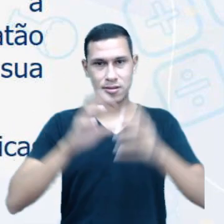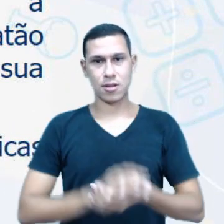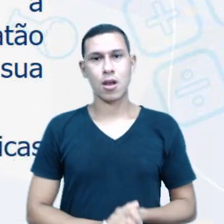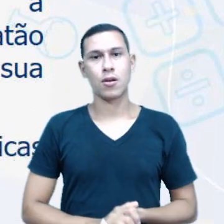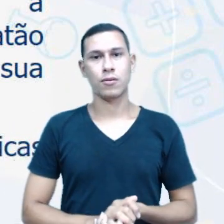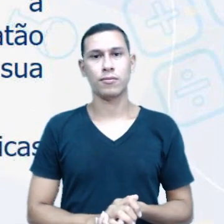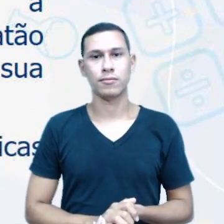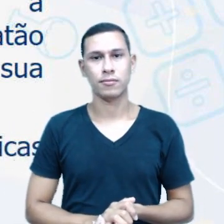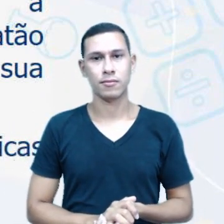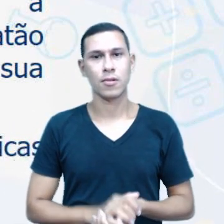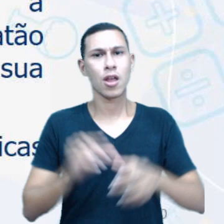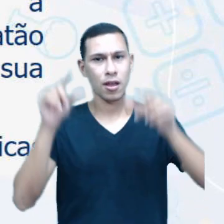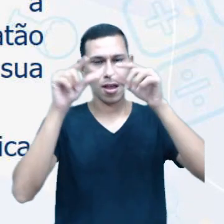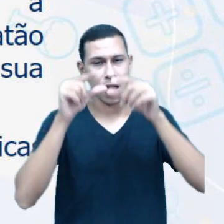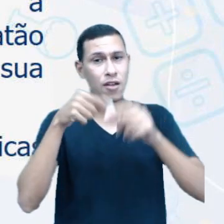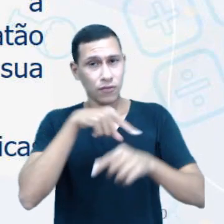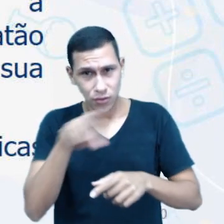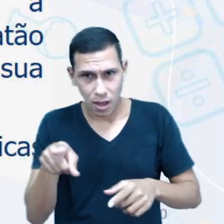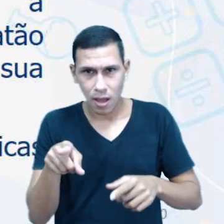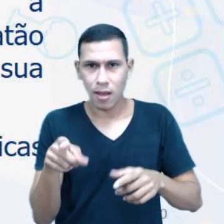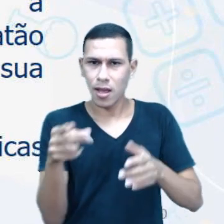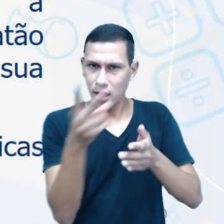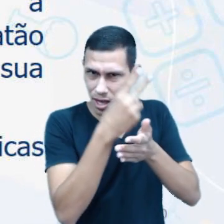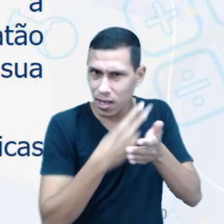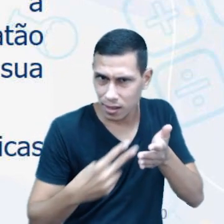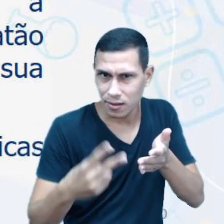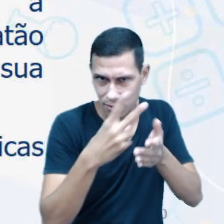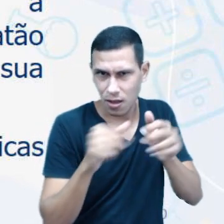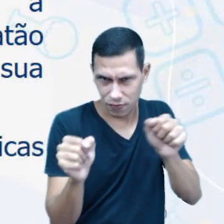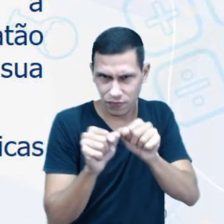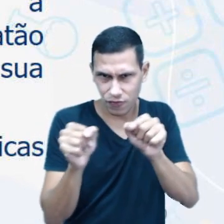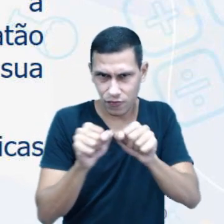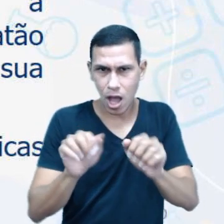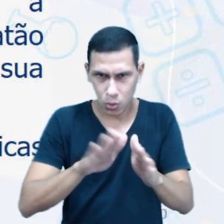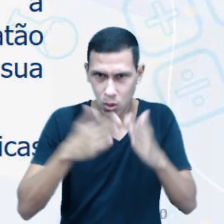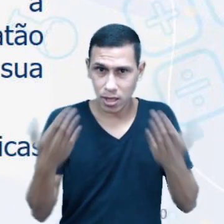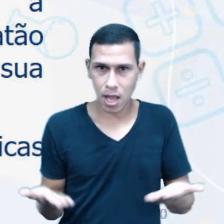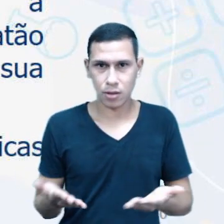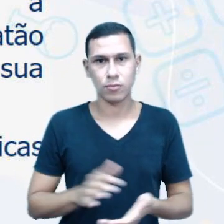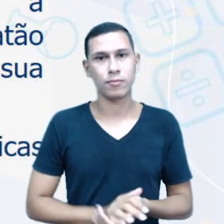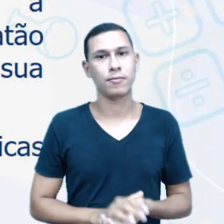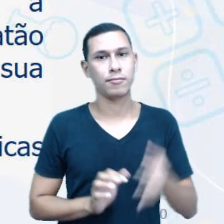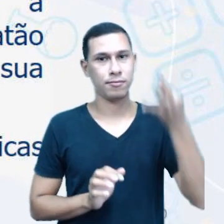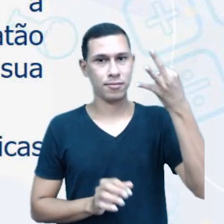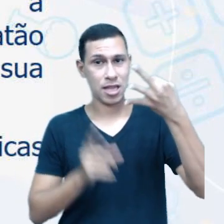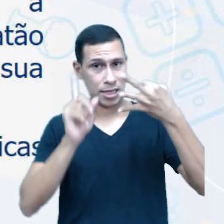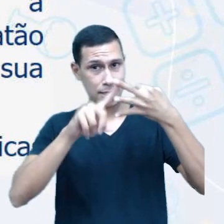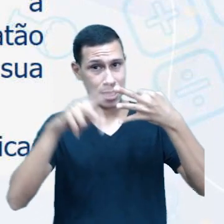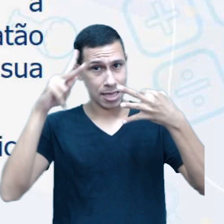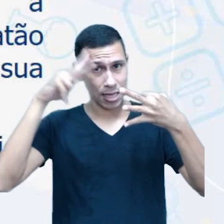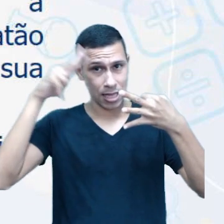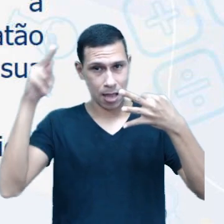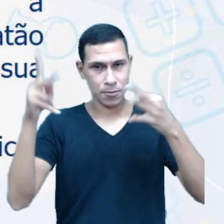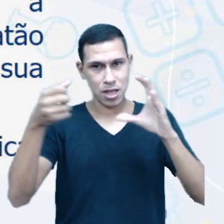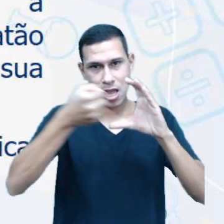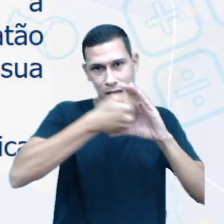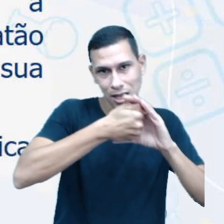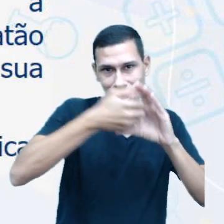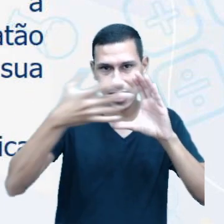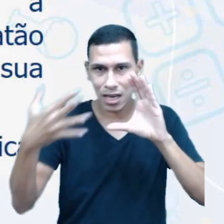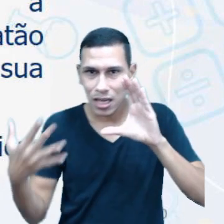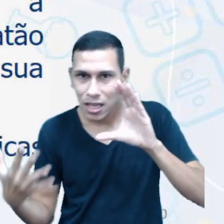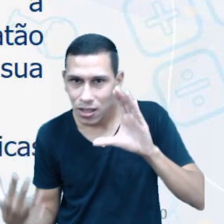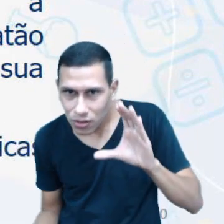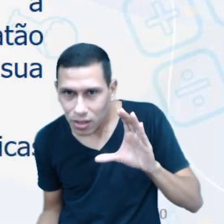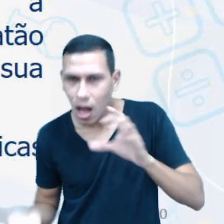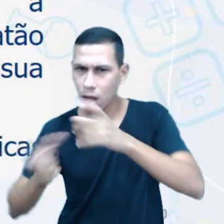construa sua produção no caderno. Terceiro, lembre-se das características e finalidades do gênero, o